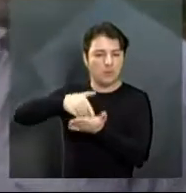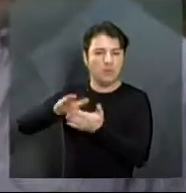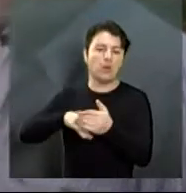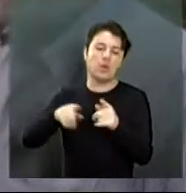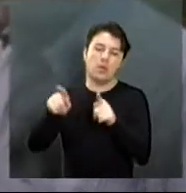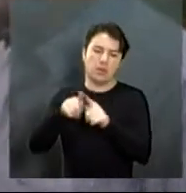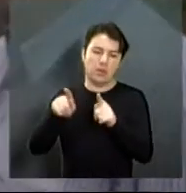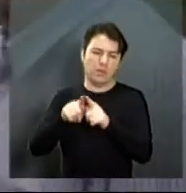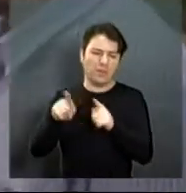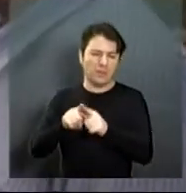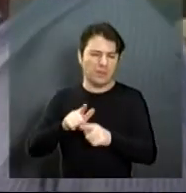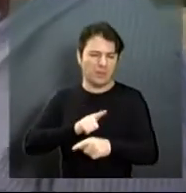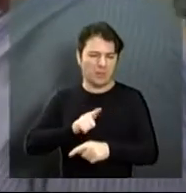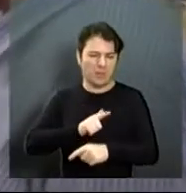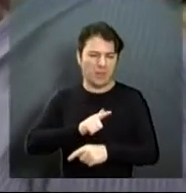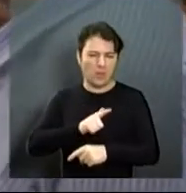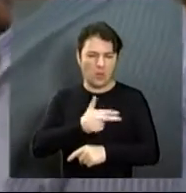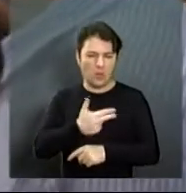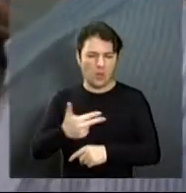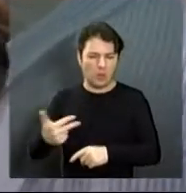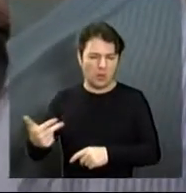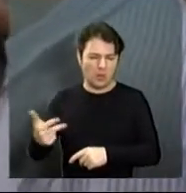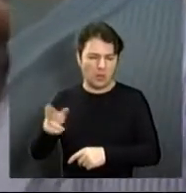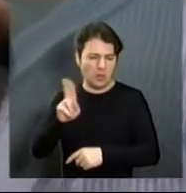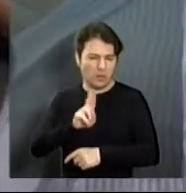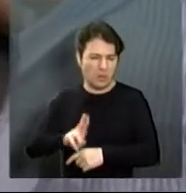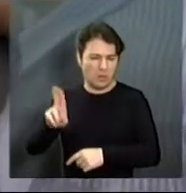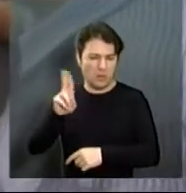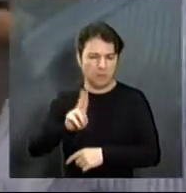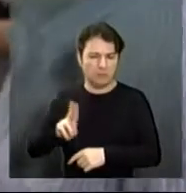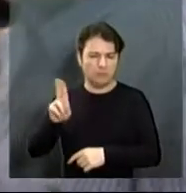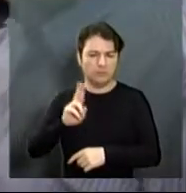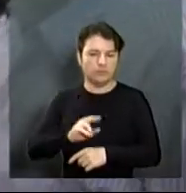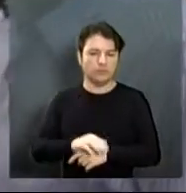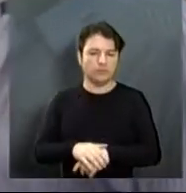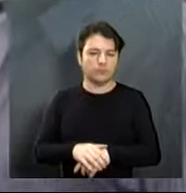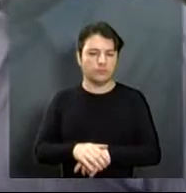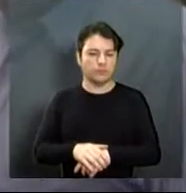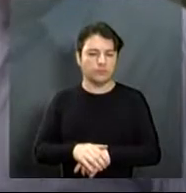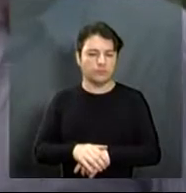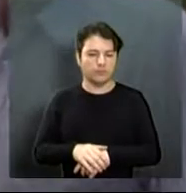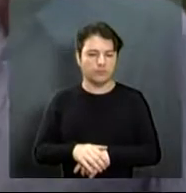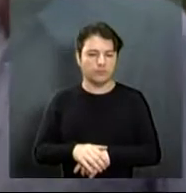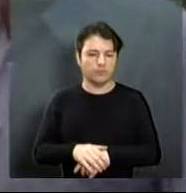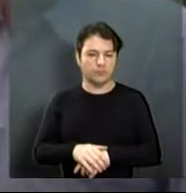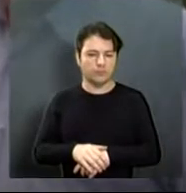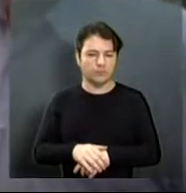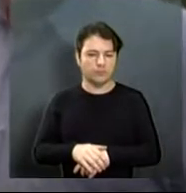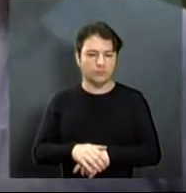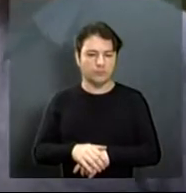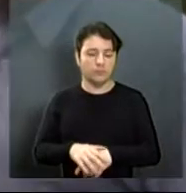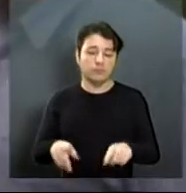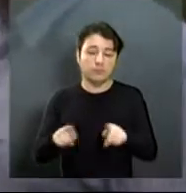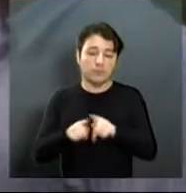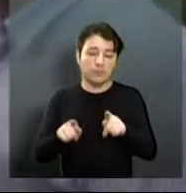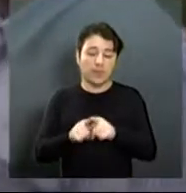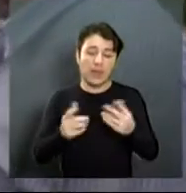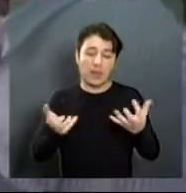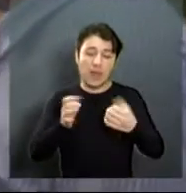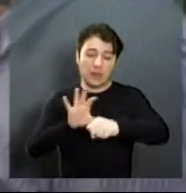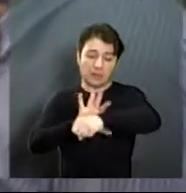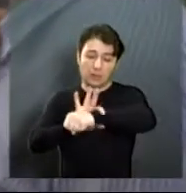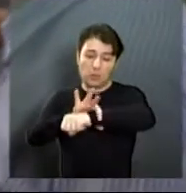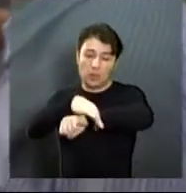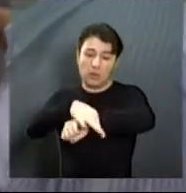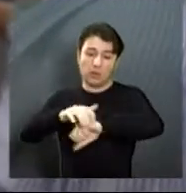taxões e com isso nós vamos tirar os conflitos que existem no local pra melhorar a segurança. Então, eu acho que